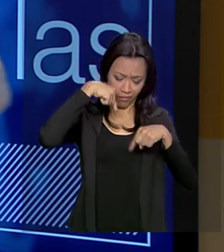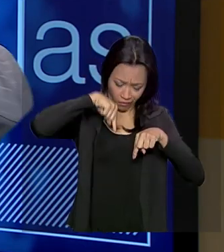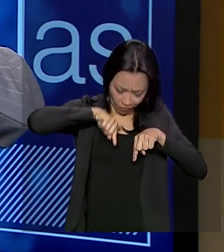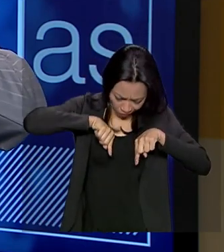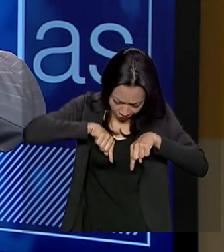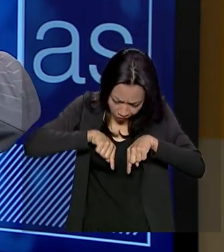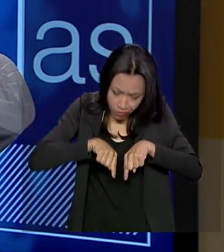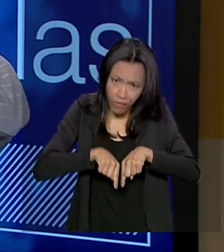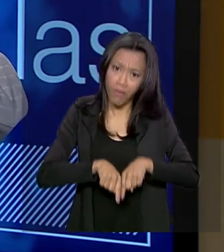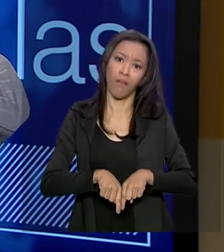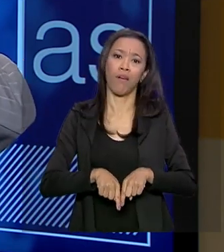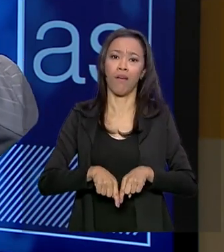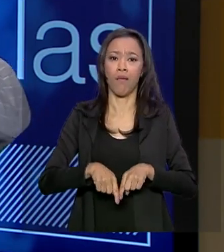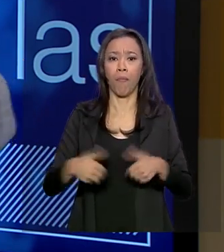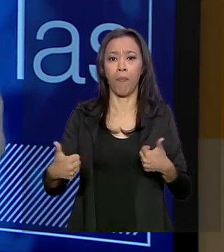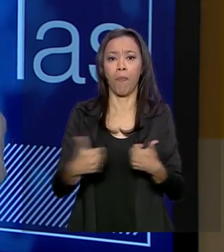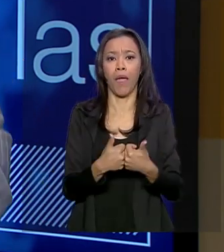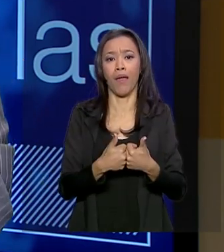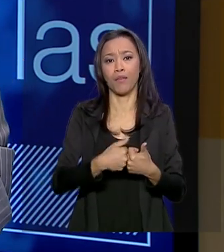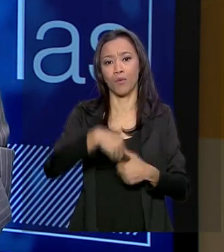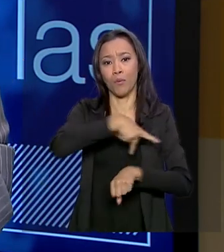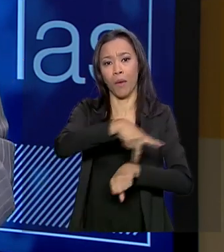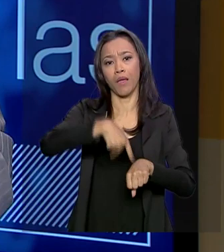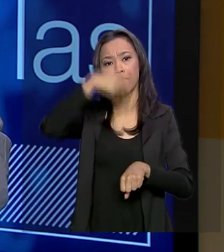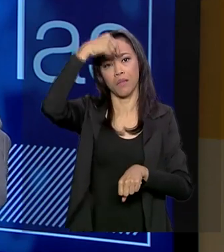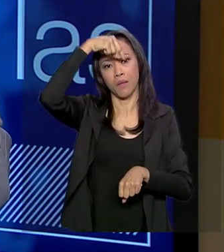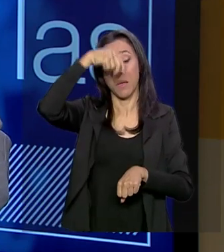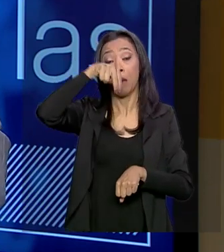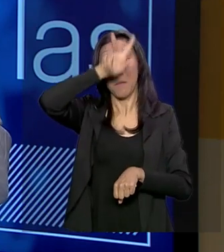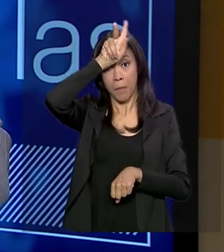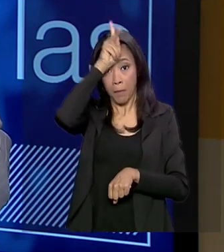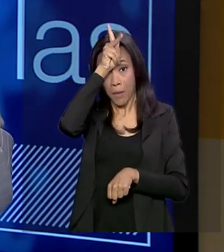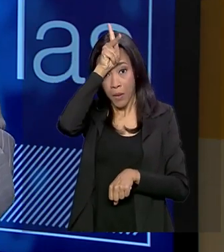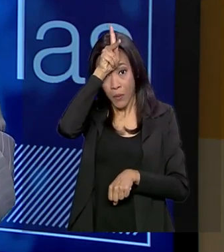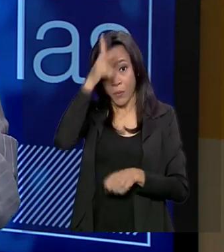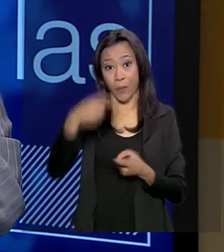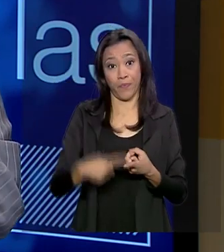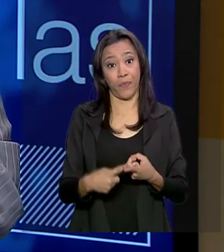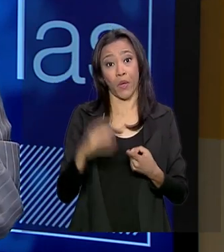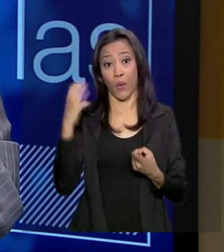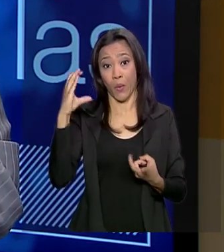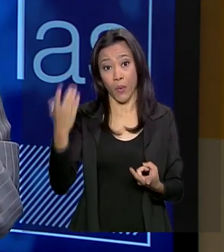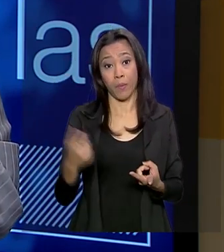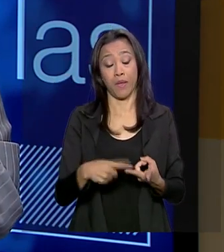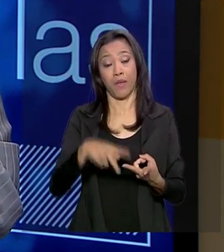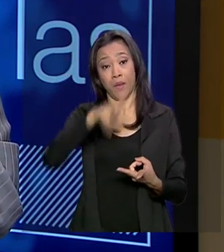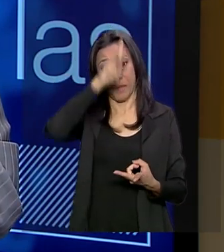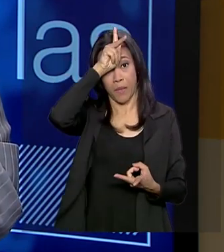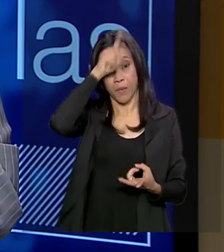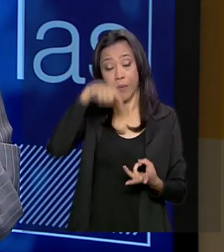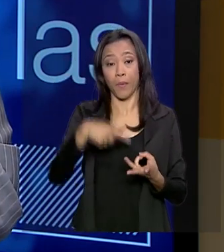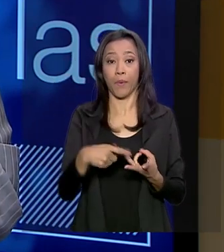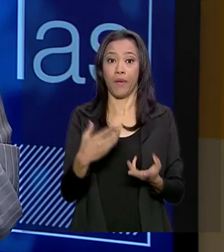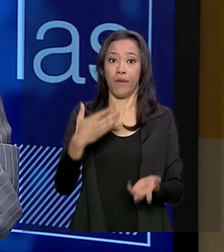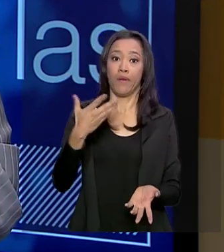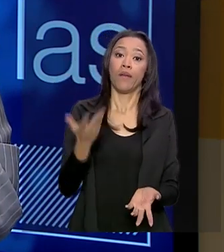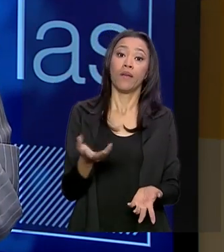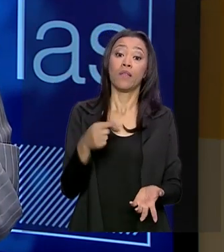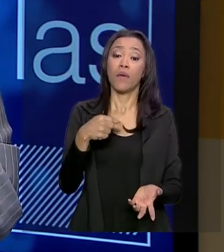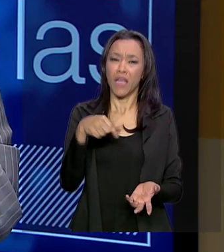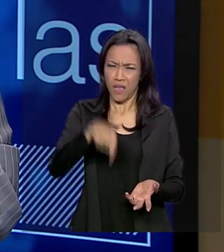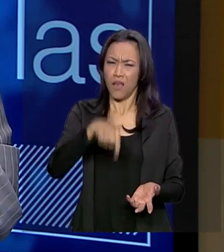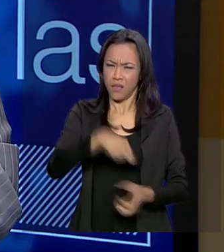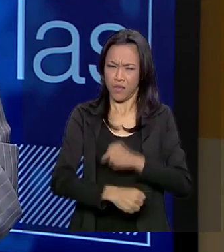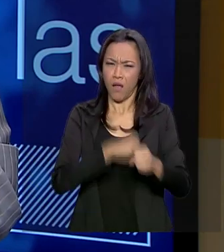Só que o Peru tem melhorado e o Brasil tem ficado de lado. Então, Colômbia, Peru, o próximo que vai ser divulgado esse ano, referente a 2018,